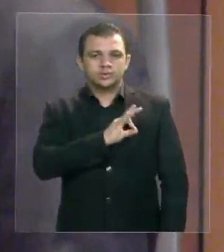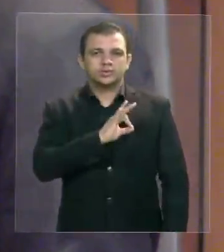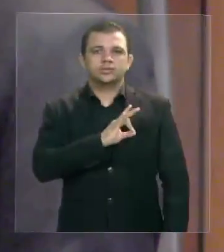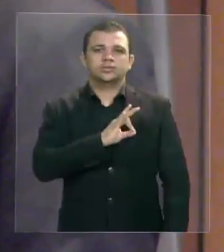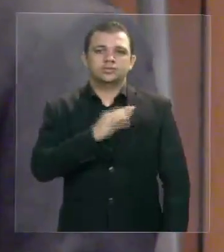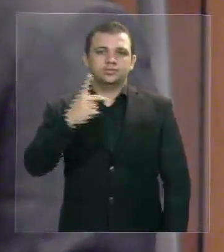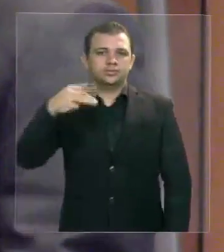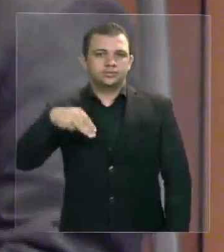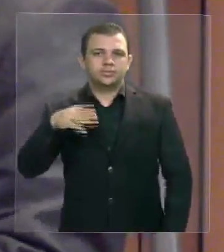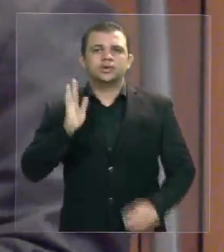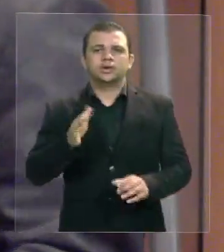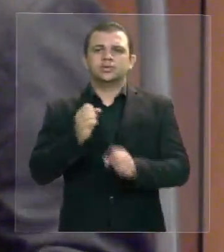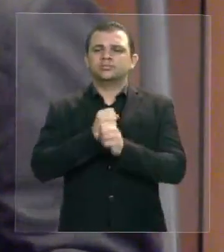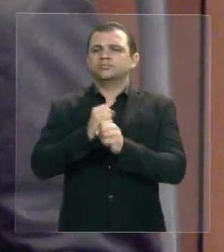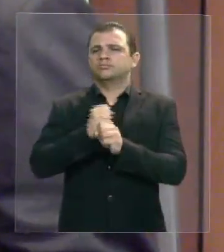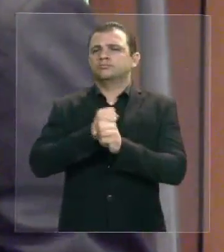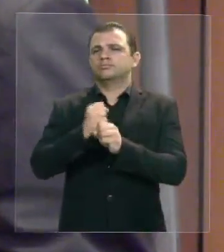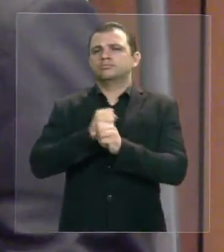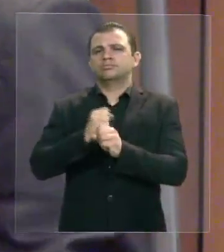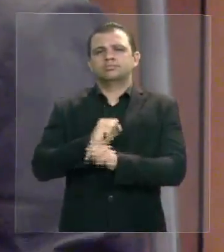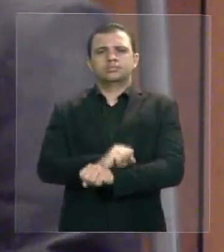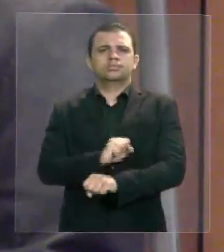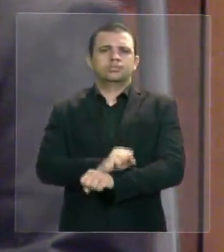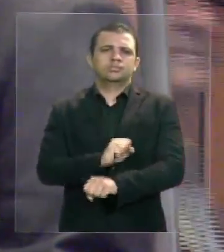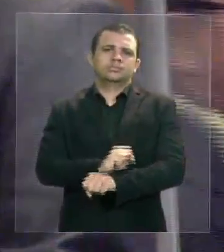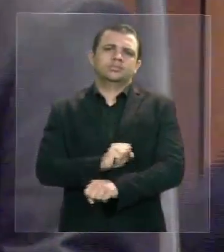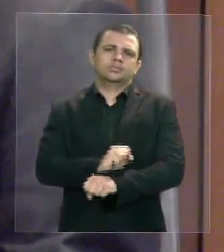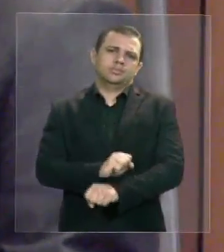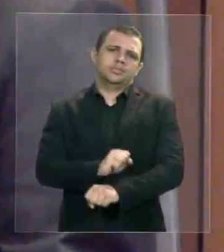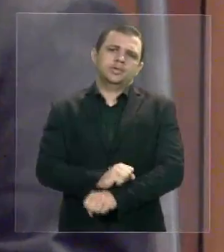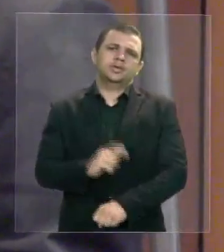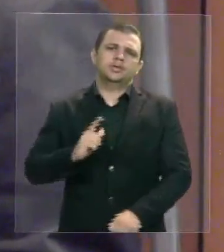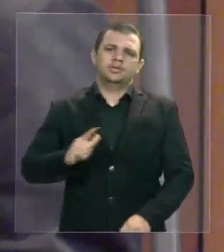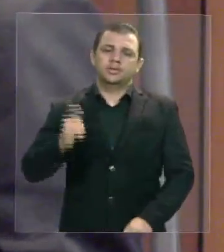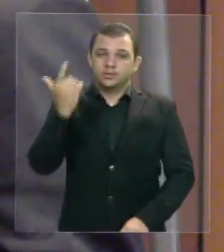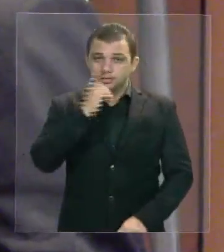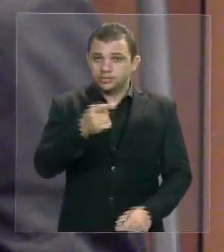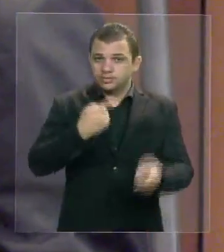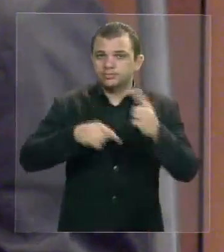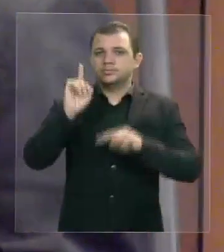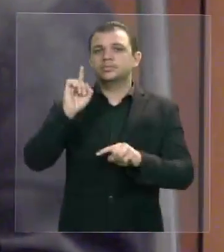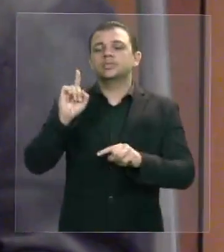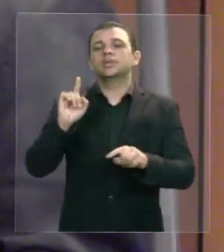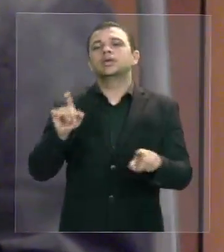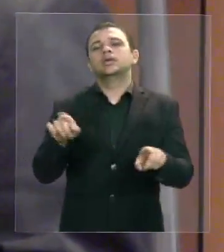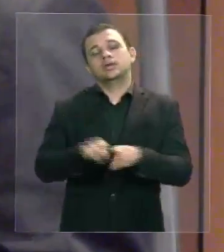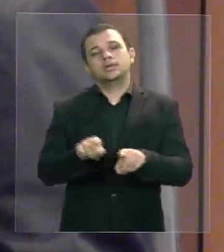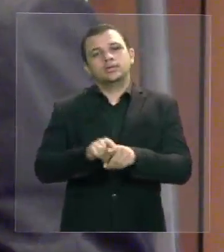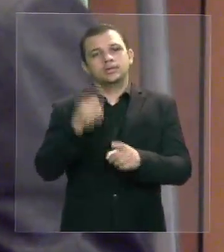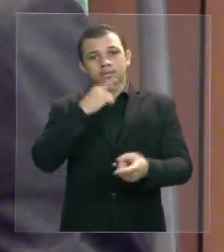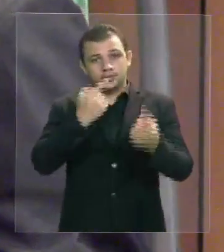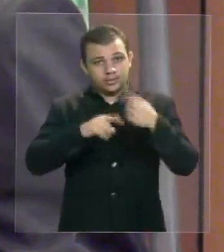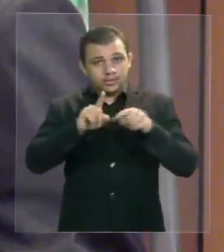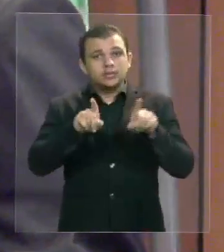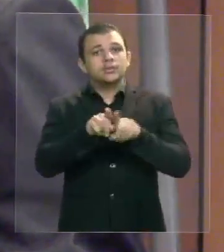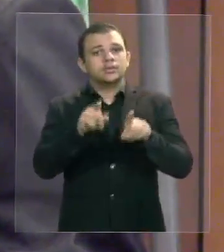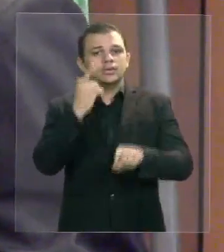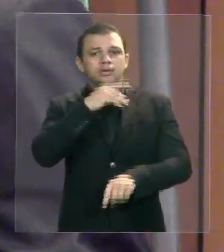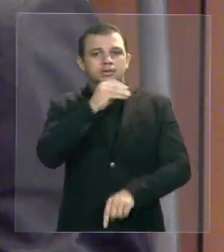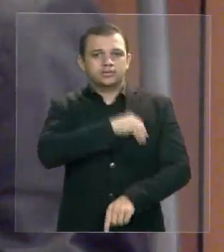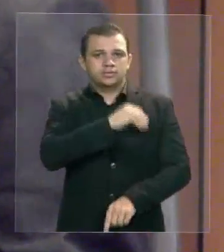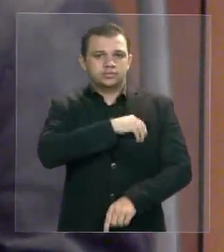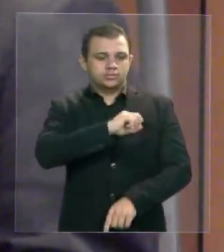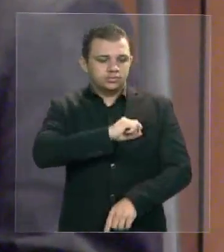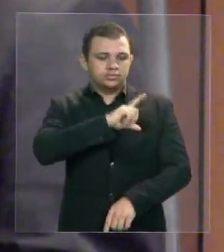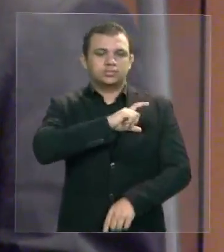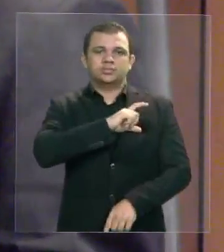essa promoção e consequentemente, deputado Cabo Campos quando há uma promoção, há um aumento do salário do policial